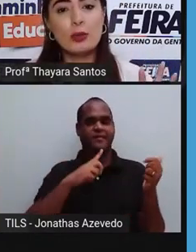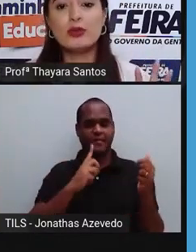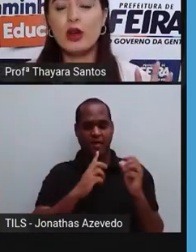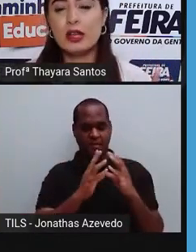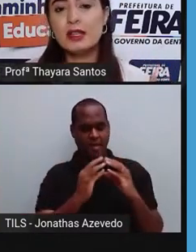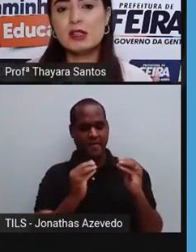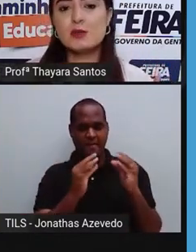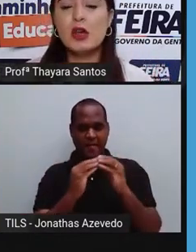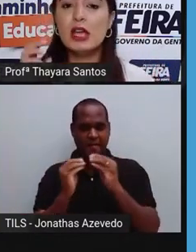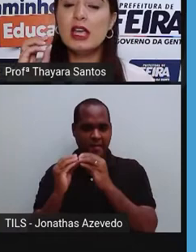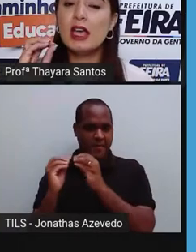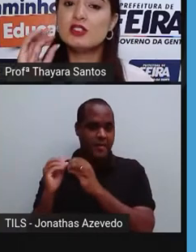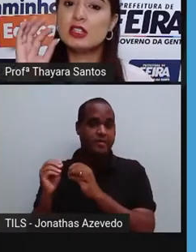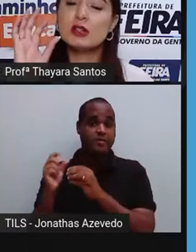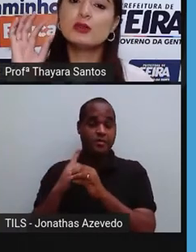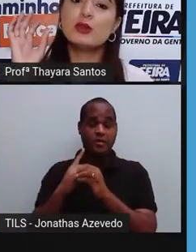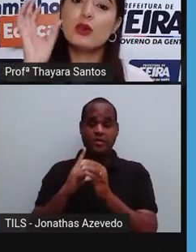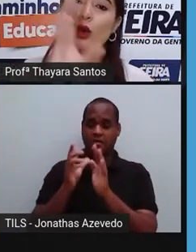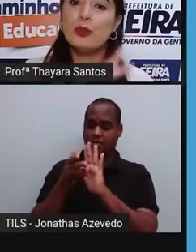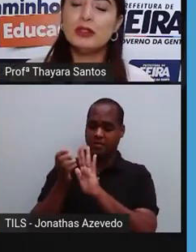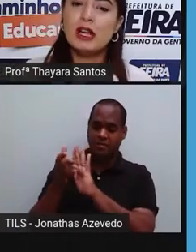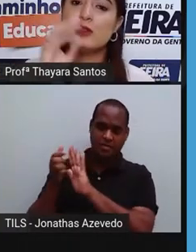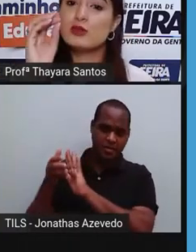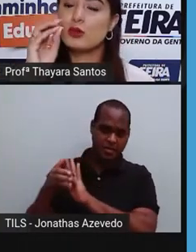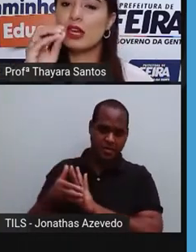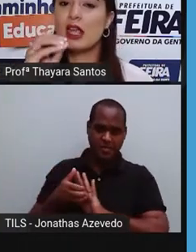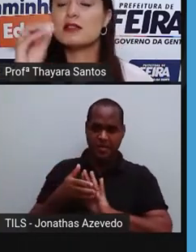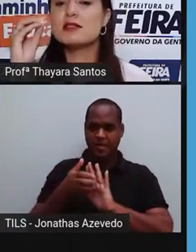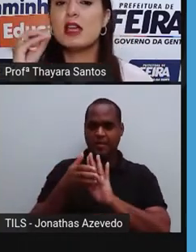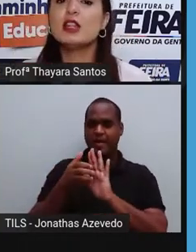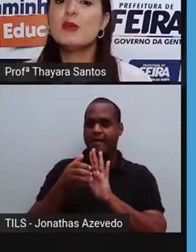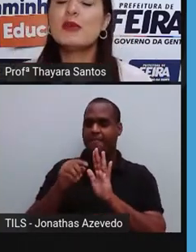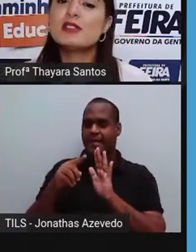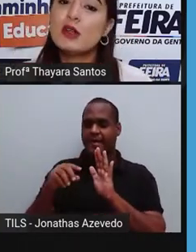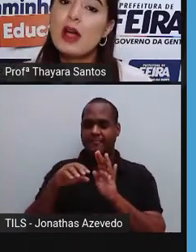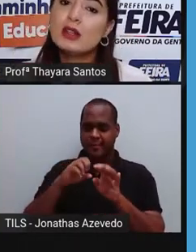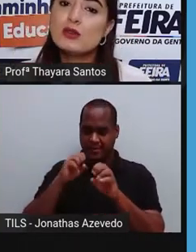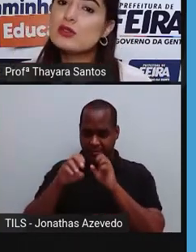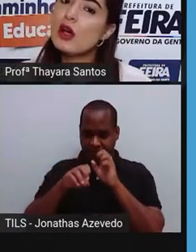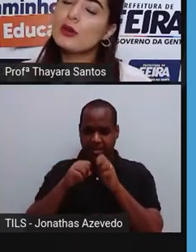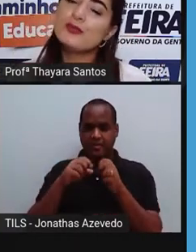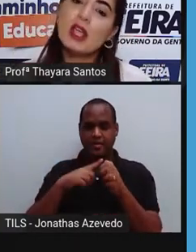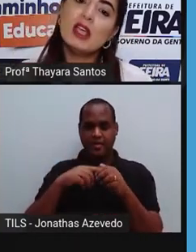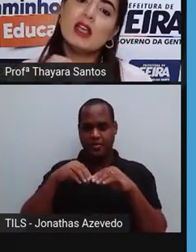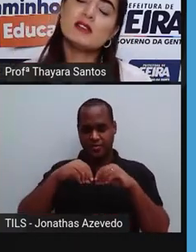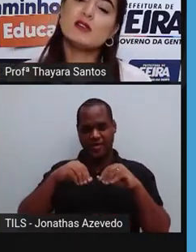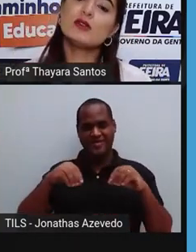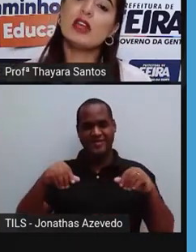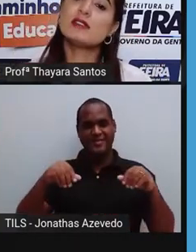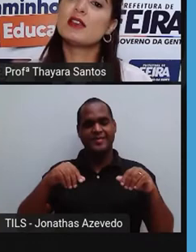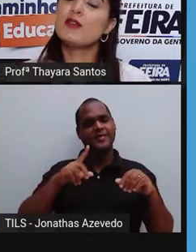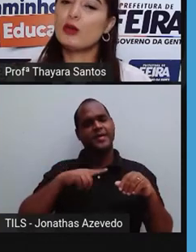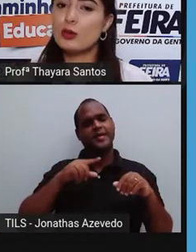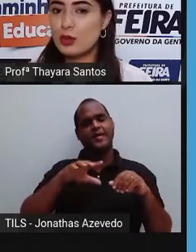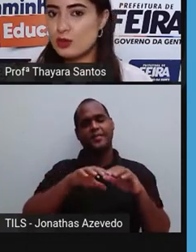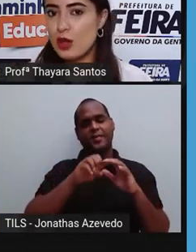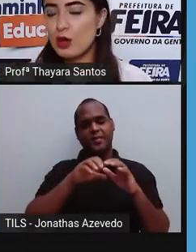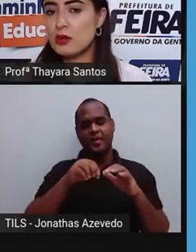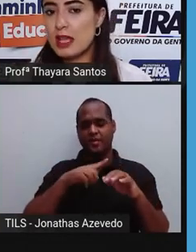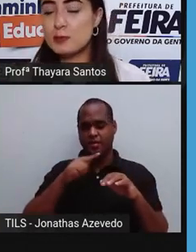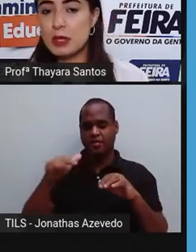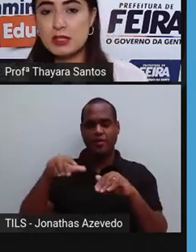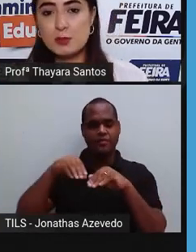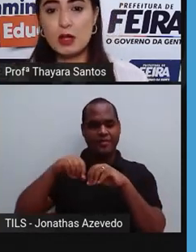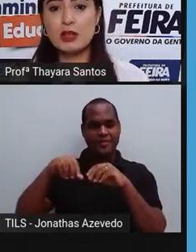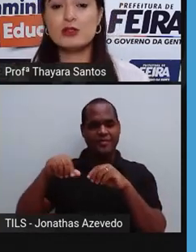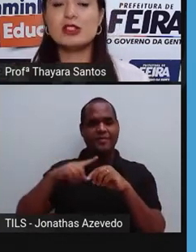corpo do organismo e retiram do corpo deles nutrientes e depositam ali no solo. E esses nutrientes que voltam para o solo,